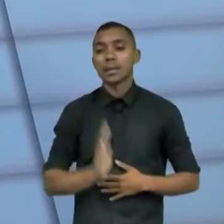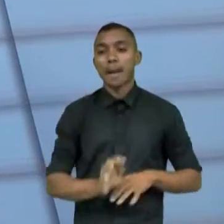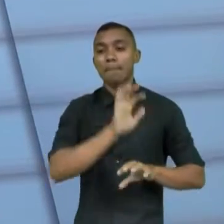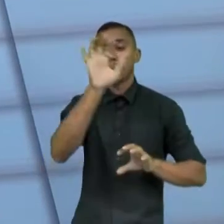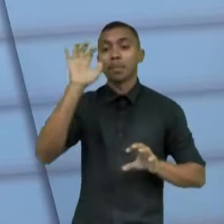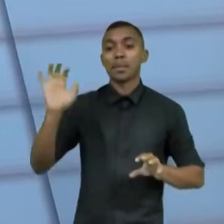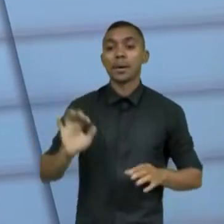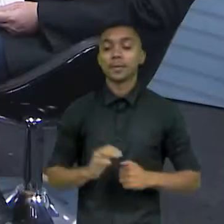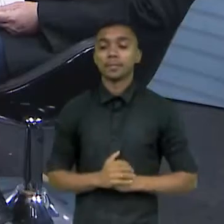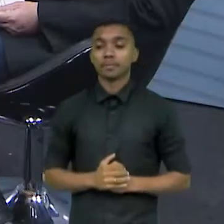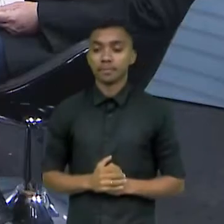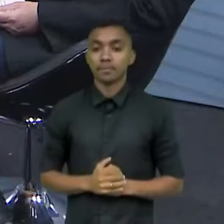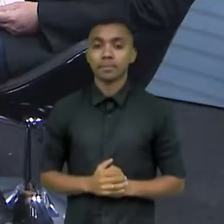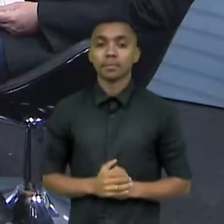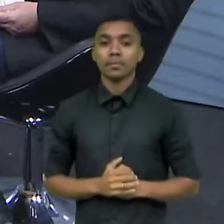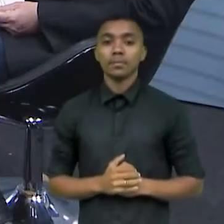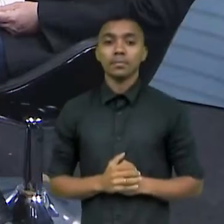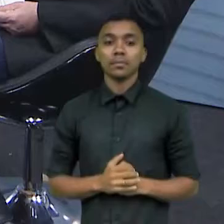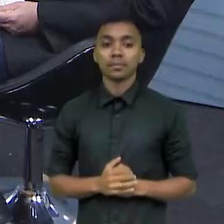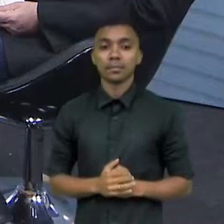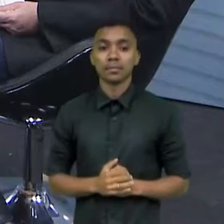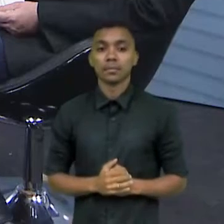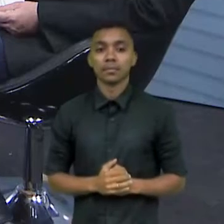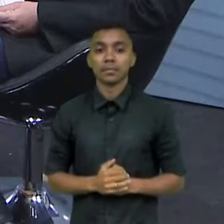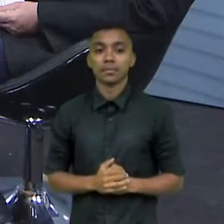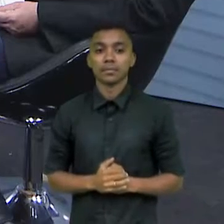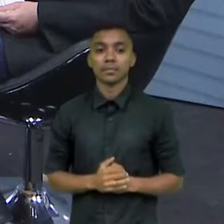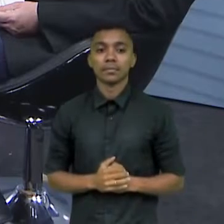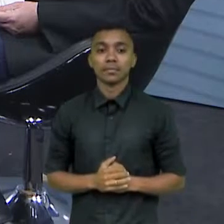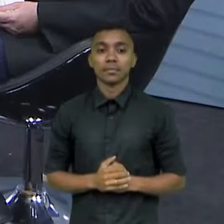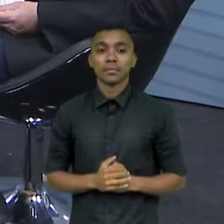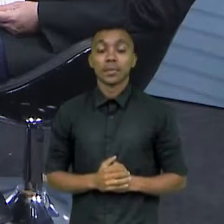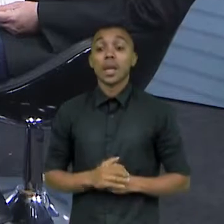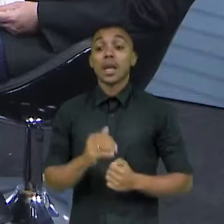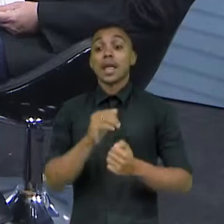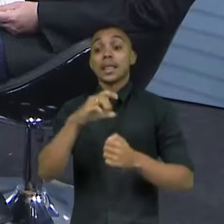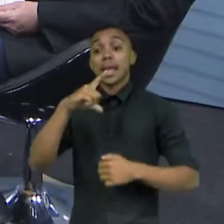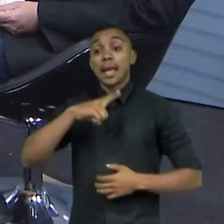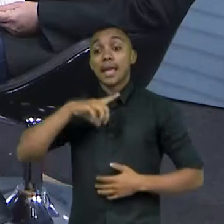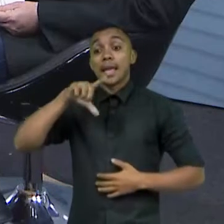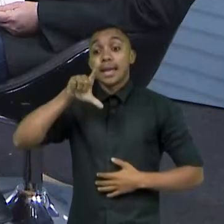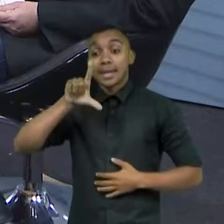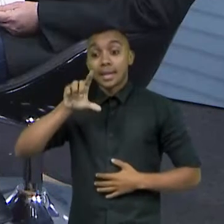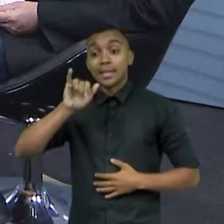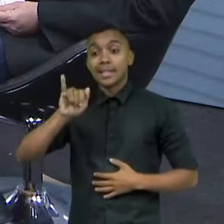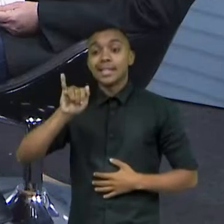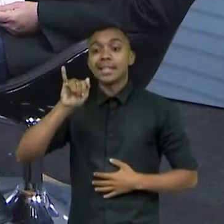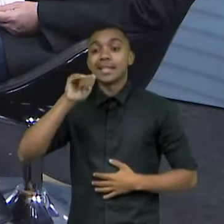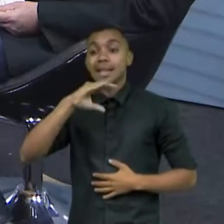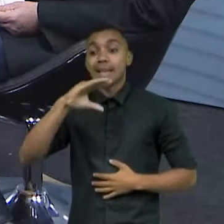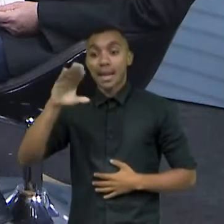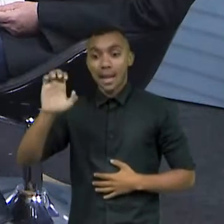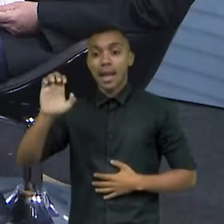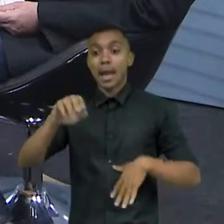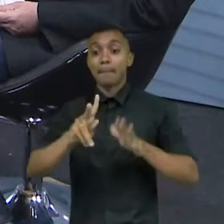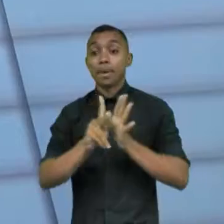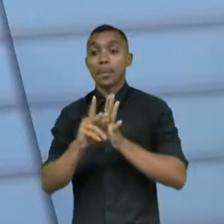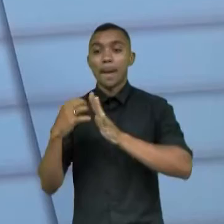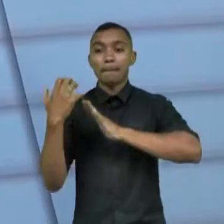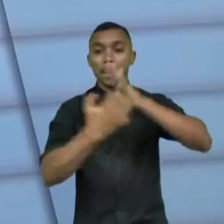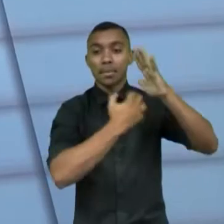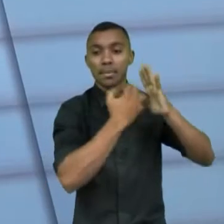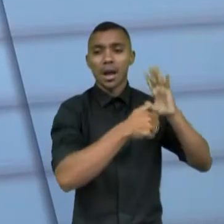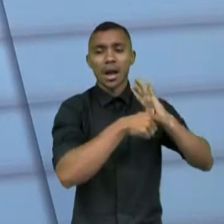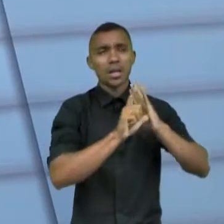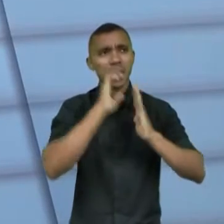Isso começou aonde, esse negócio aí? É encabeçado pelo ICE, Instituto Cidadania Empresarial. Eles tiveram a ideia, acho